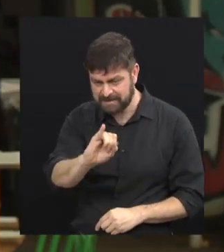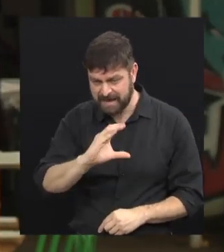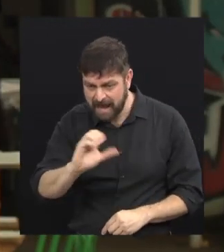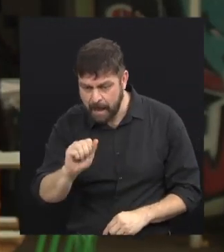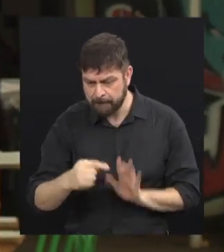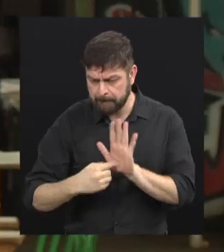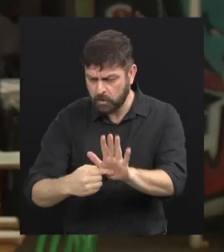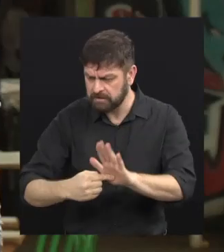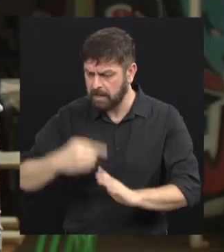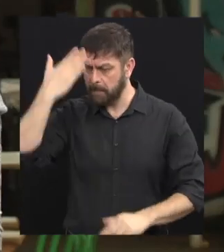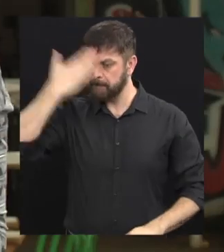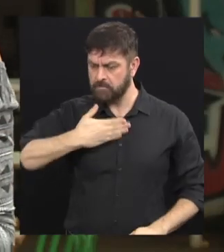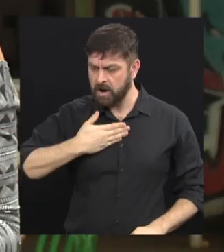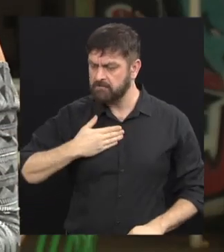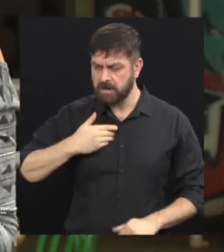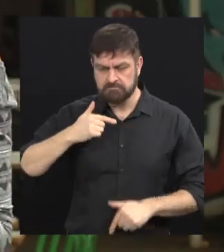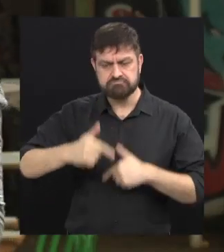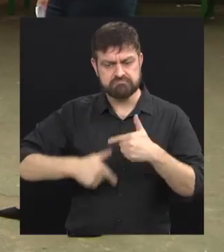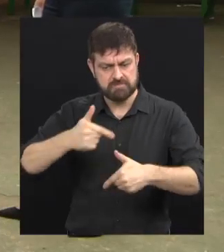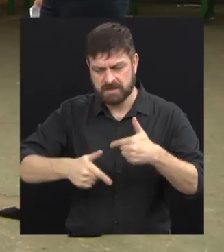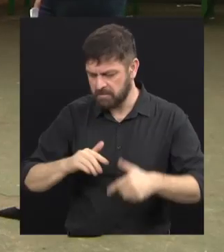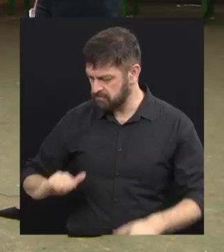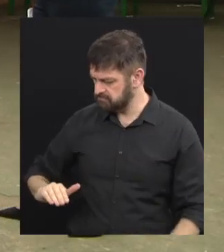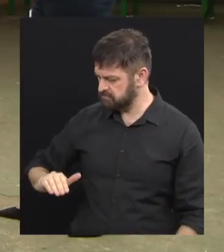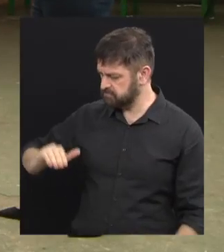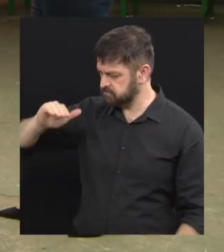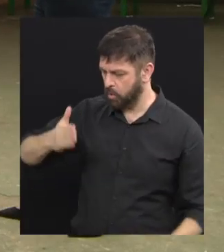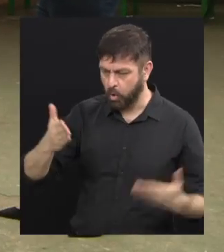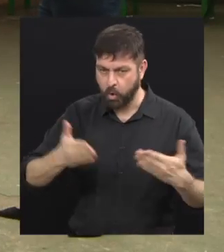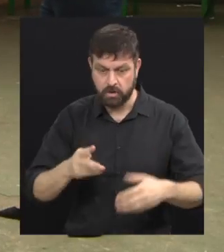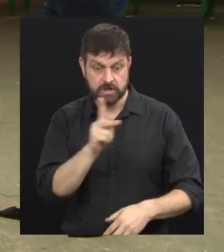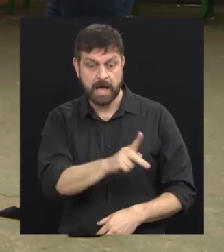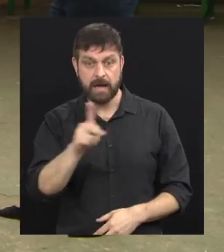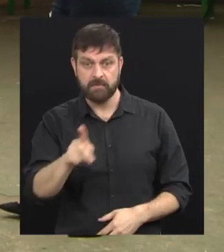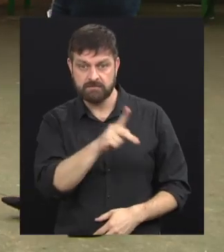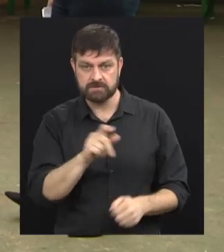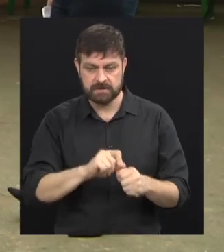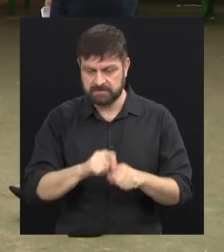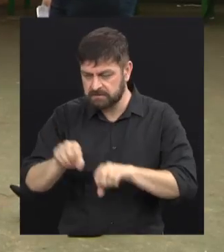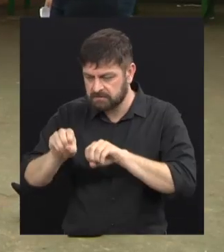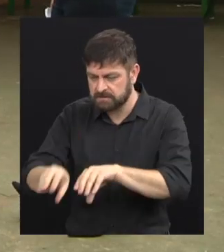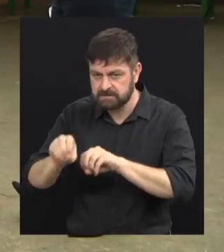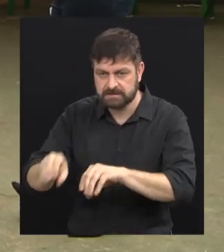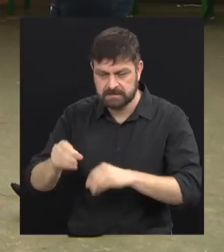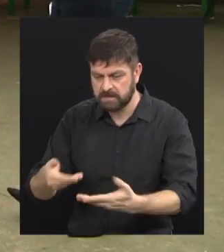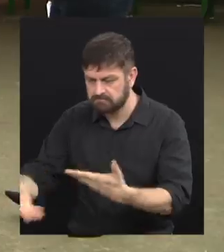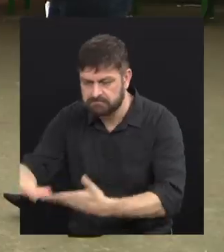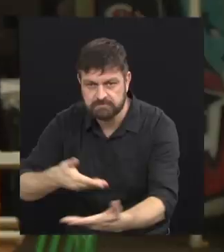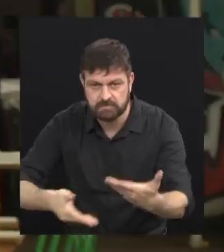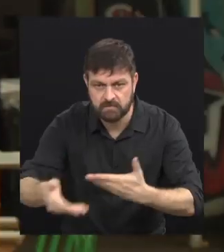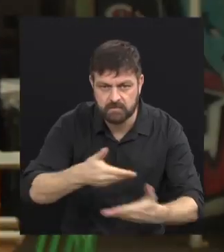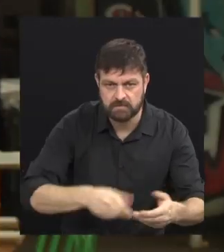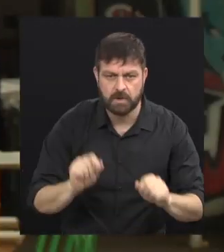vocês. Alguém que começou buscando uma oportunidade e hoje está abrindo as portas para outras crianças. Que outros casos de sucesso passaram por vocês